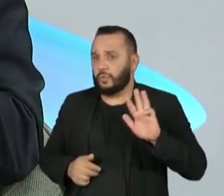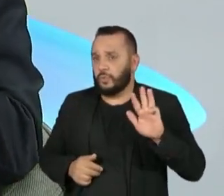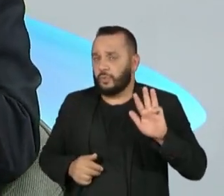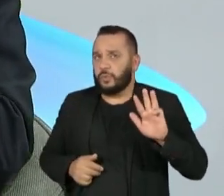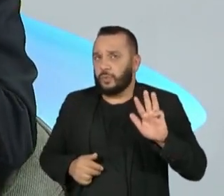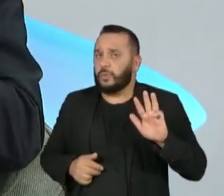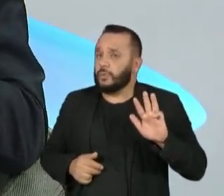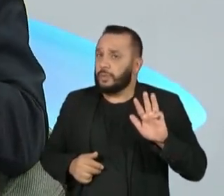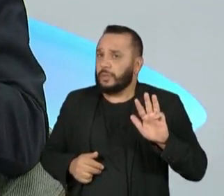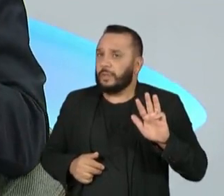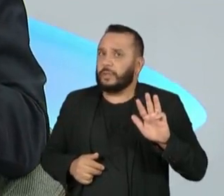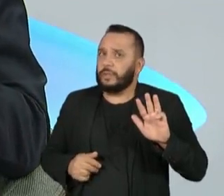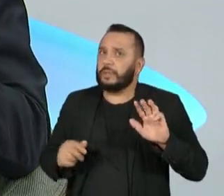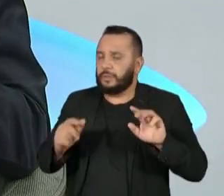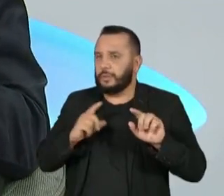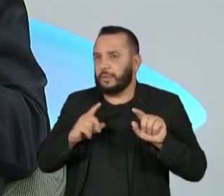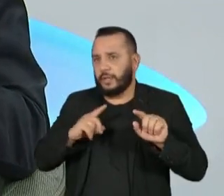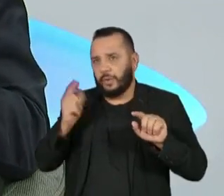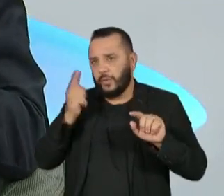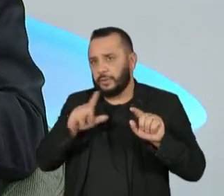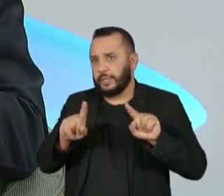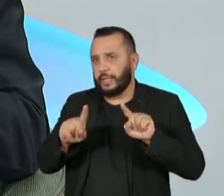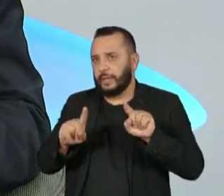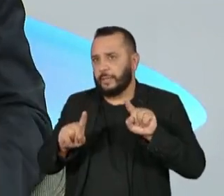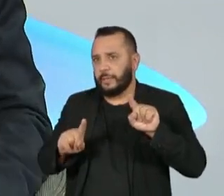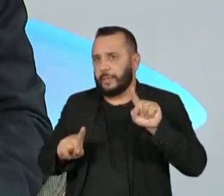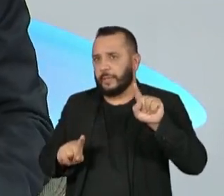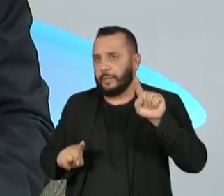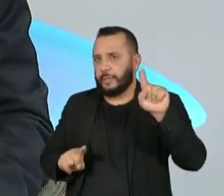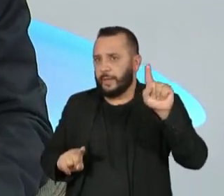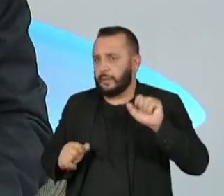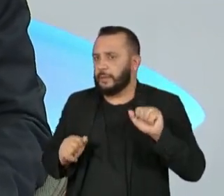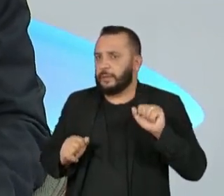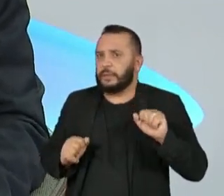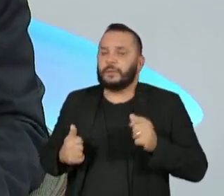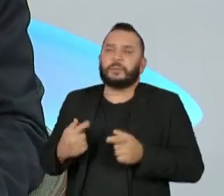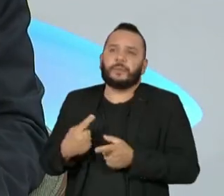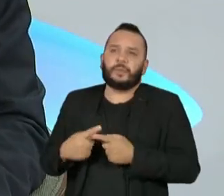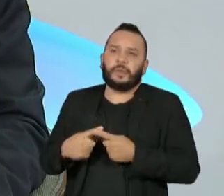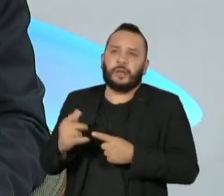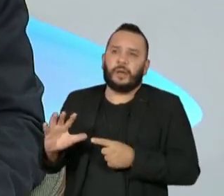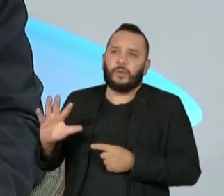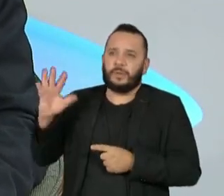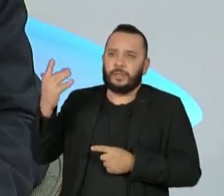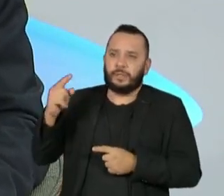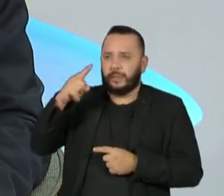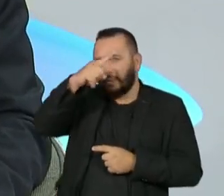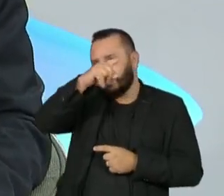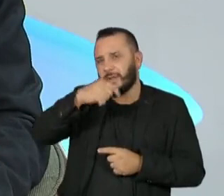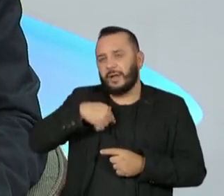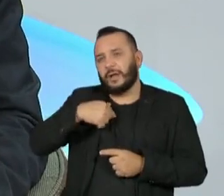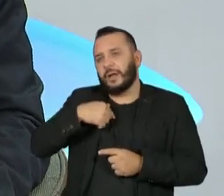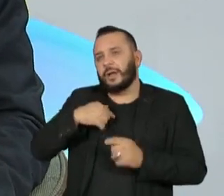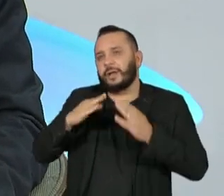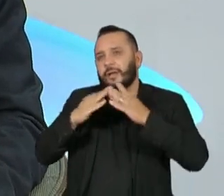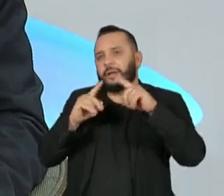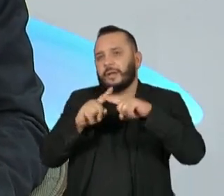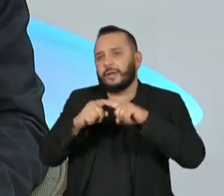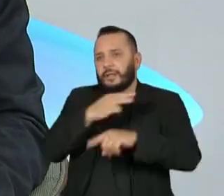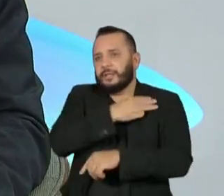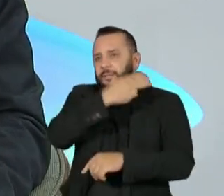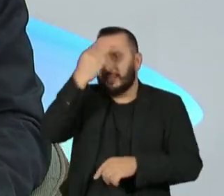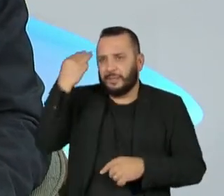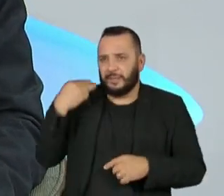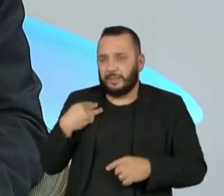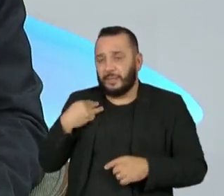nosso track, o Lula está ampliando a vantagem na última semana. Sobretudo depois do episódio de Aparecida, eu acho que as coisas começaram a